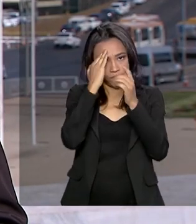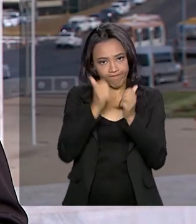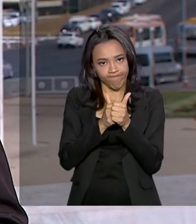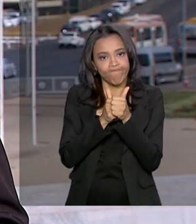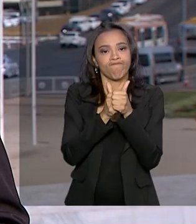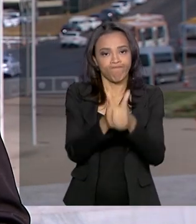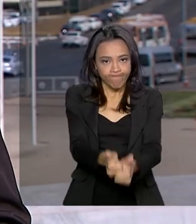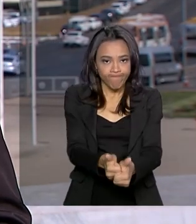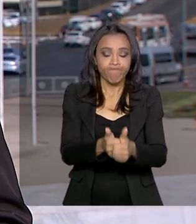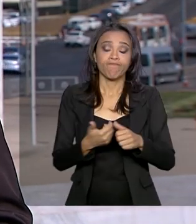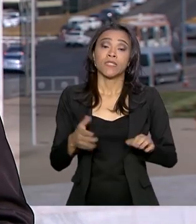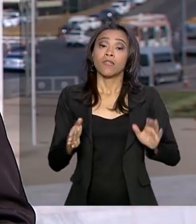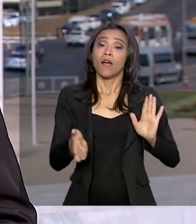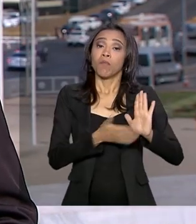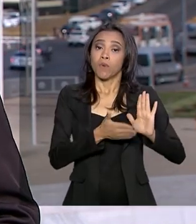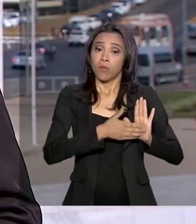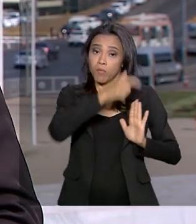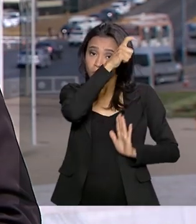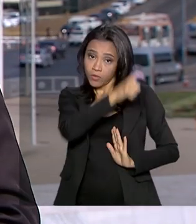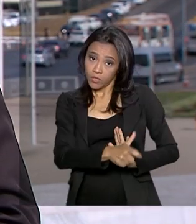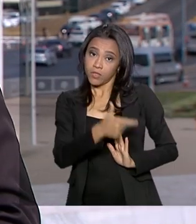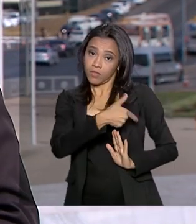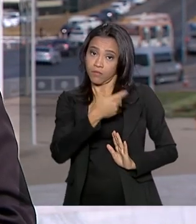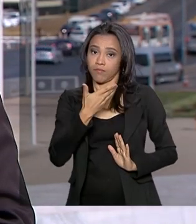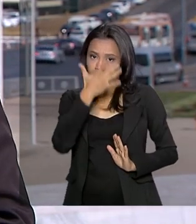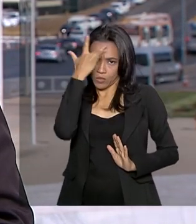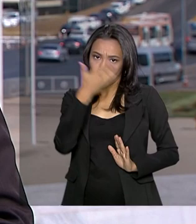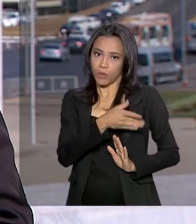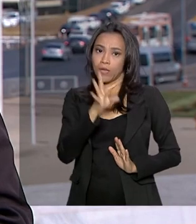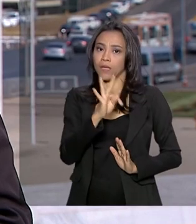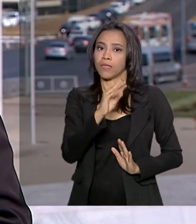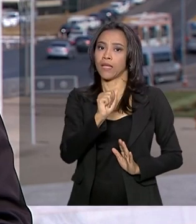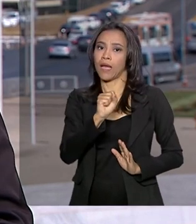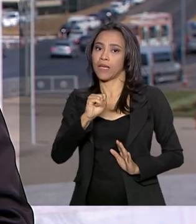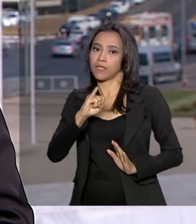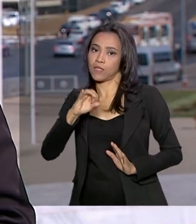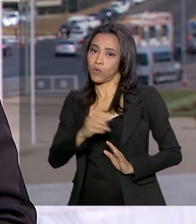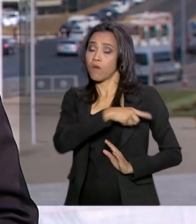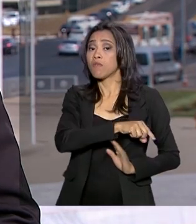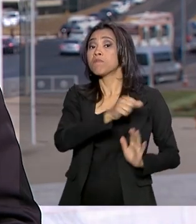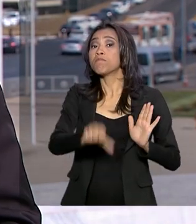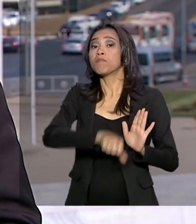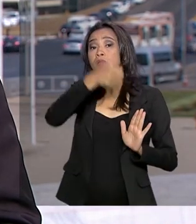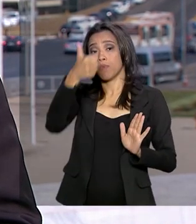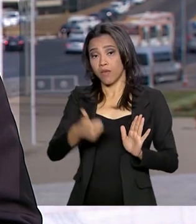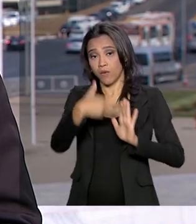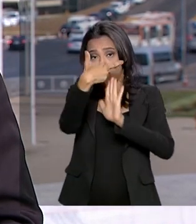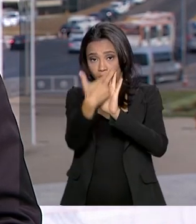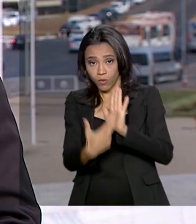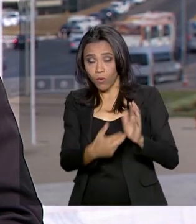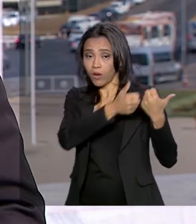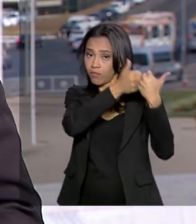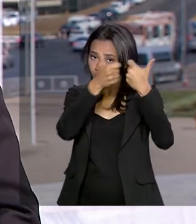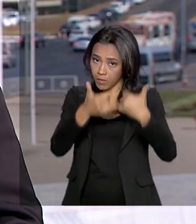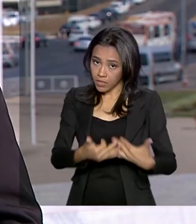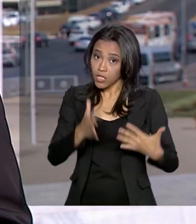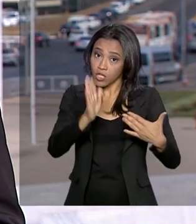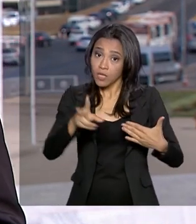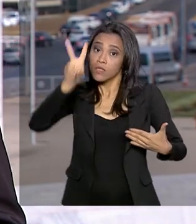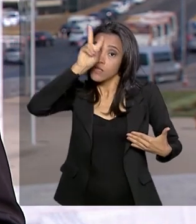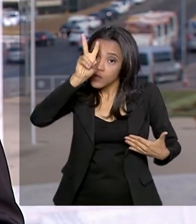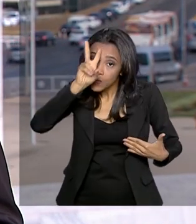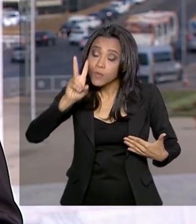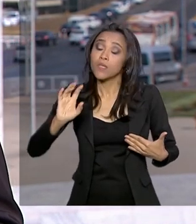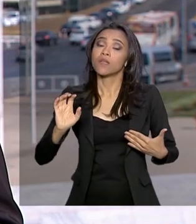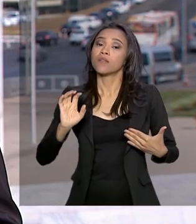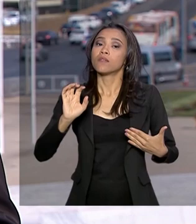proposta, o senador Tassio Gereissati, deve apresentar a primeira versão do relatório já na sexta-feira, dia 23, ou seja, logo após